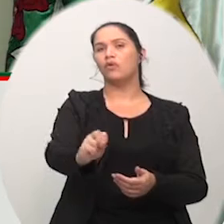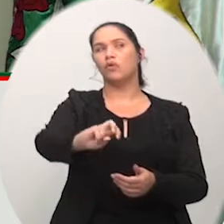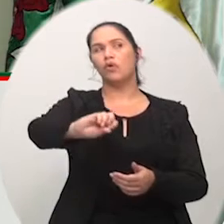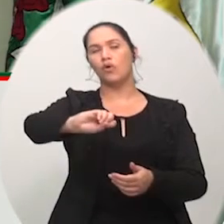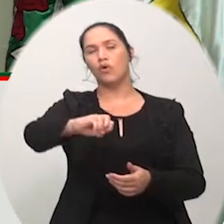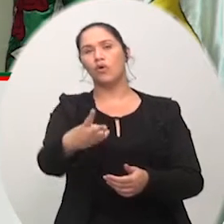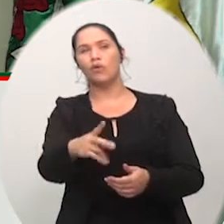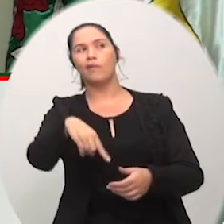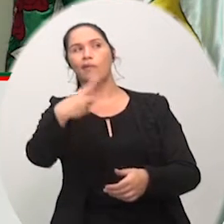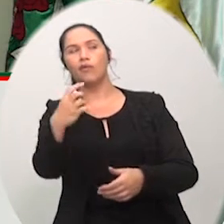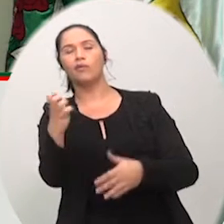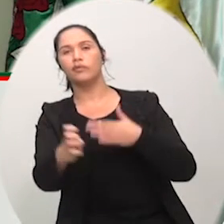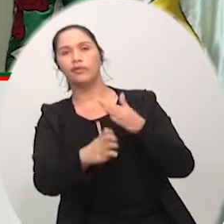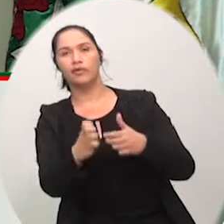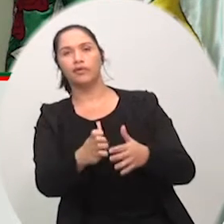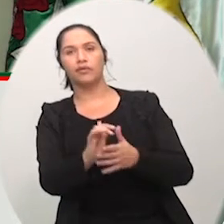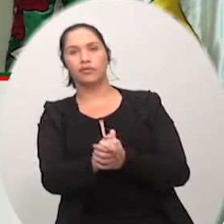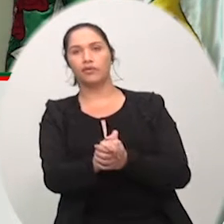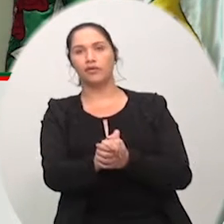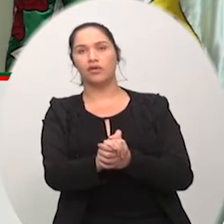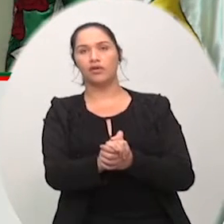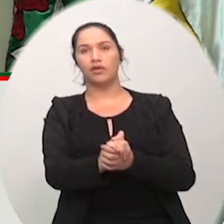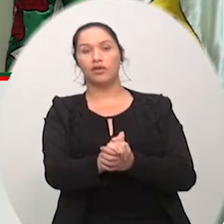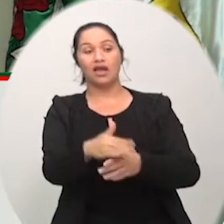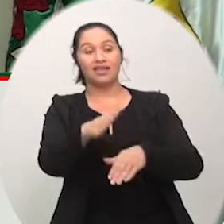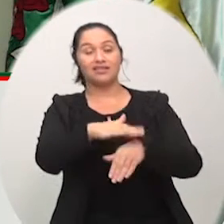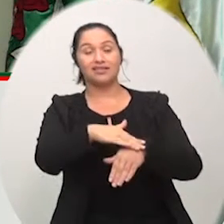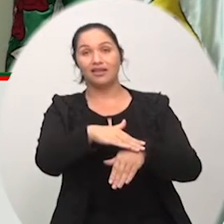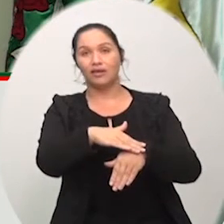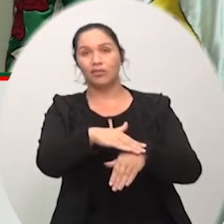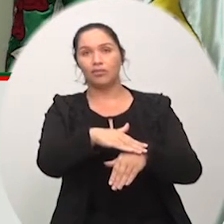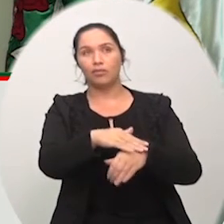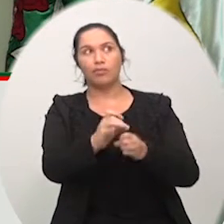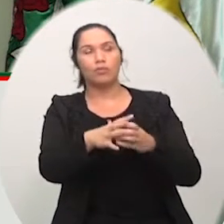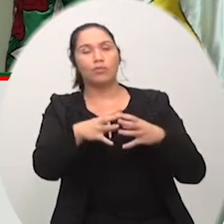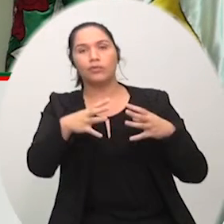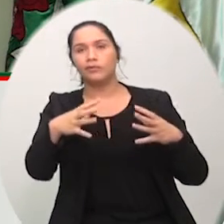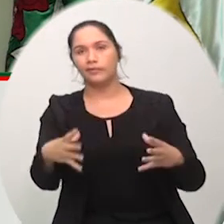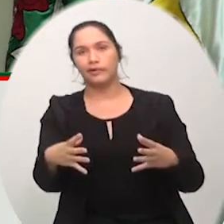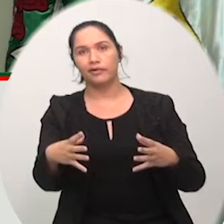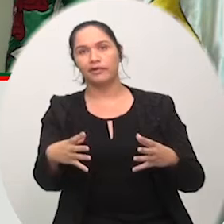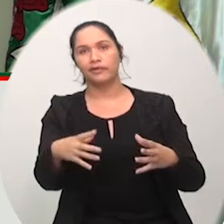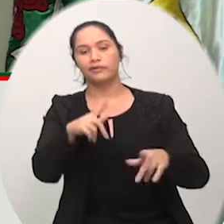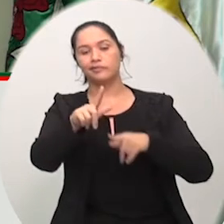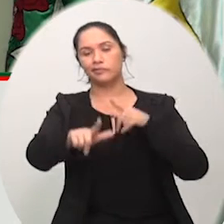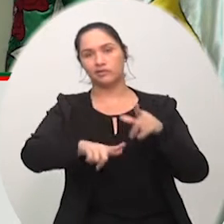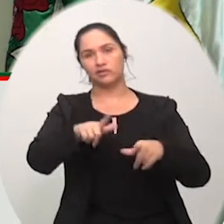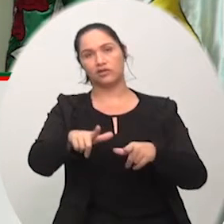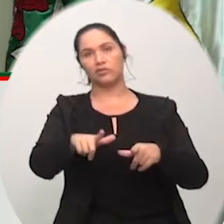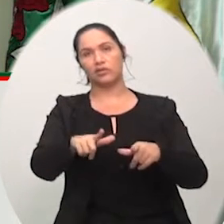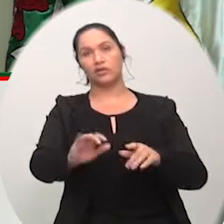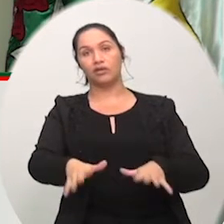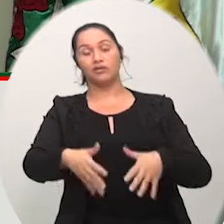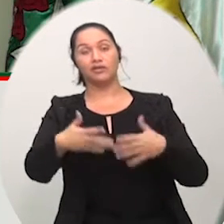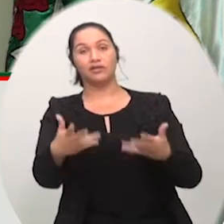para 20 anos, chegar até 40 anos, é um período muito grande mesmo,